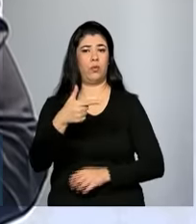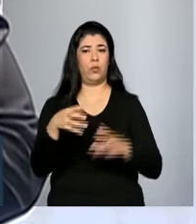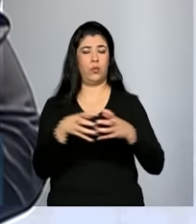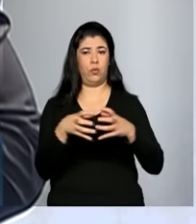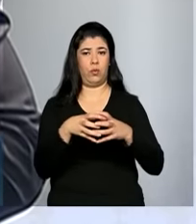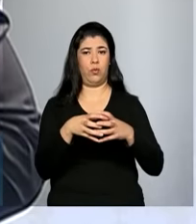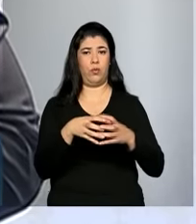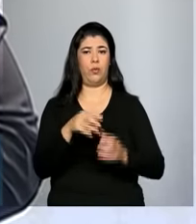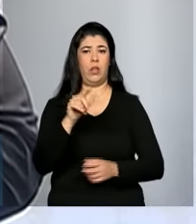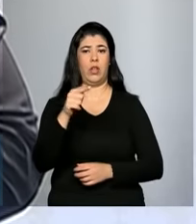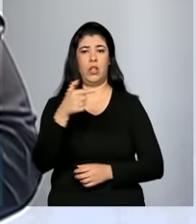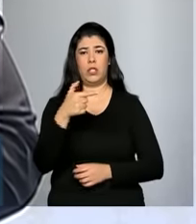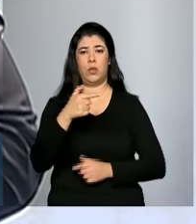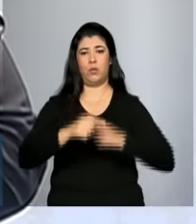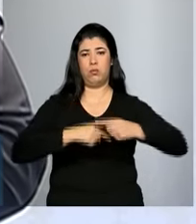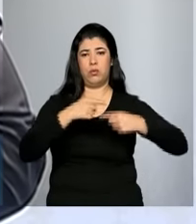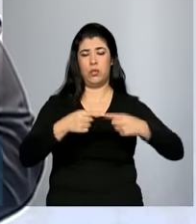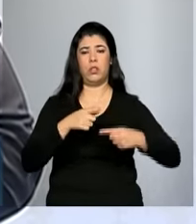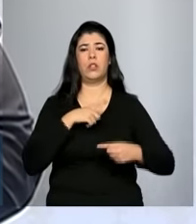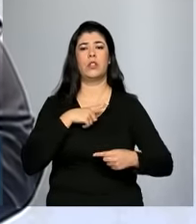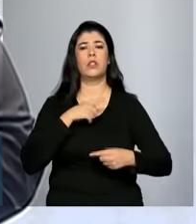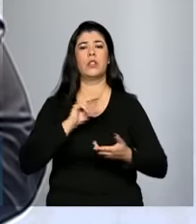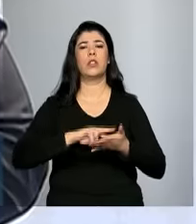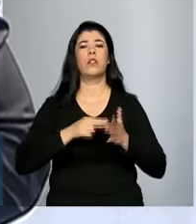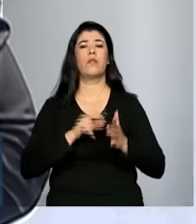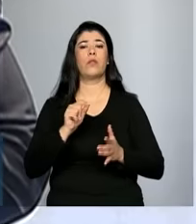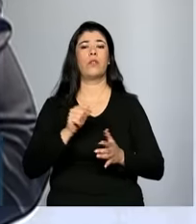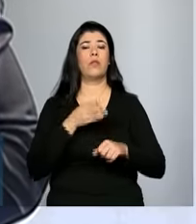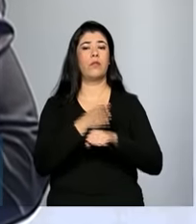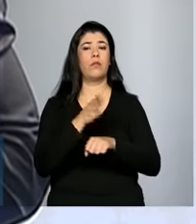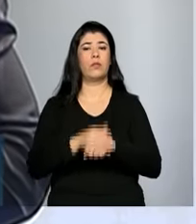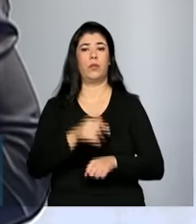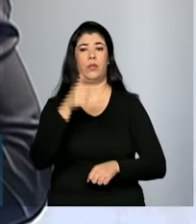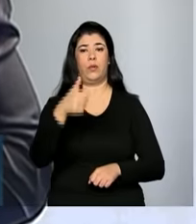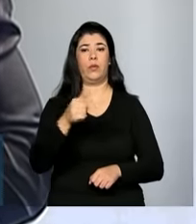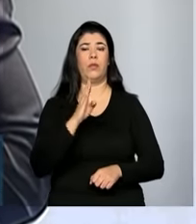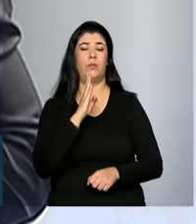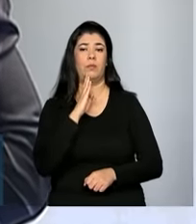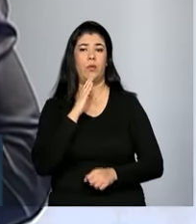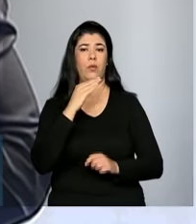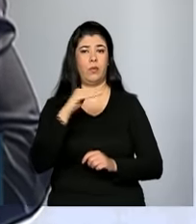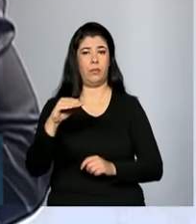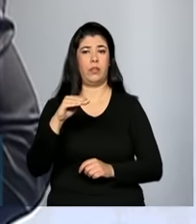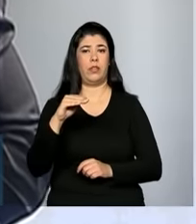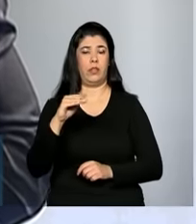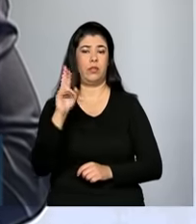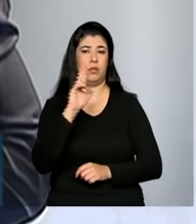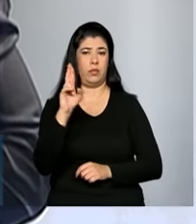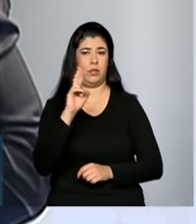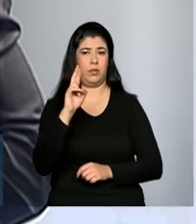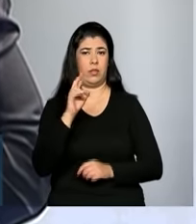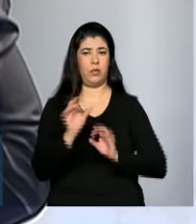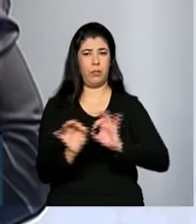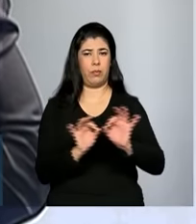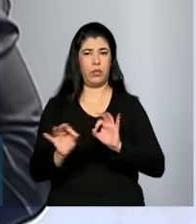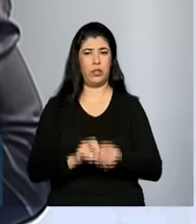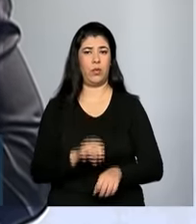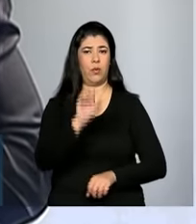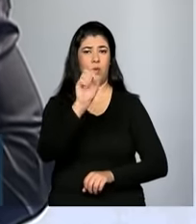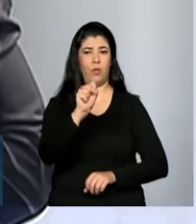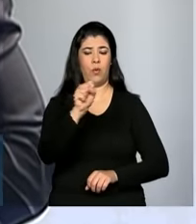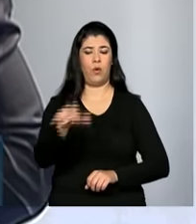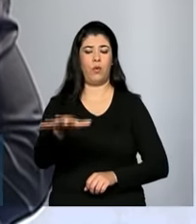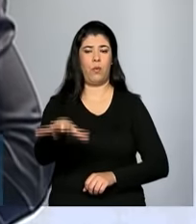investimentos de 2 bilhões e meio de reais, o projeto com essas oito plantas, o que deve